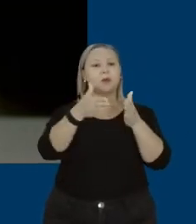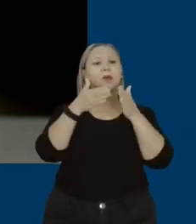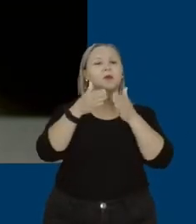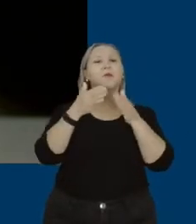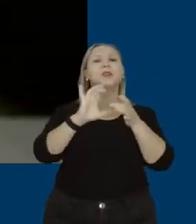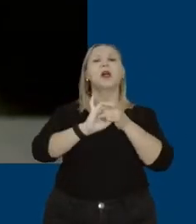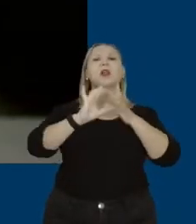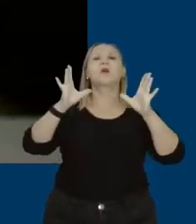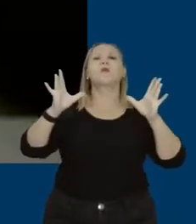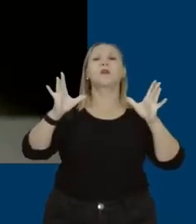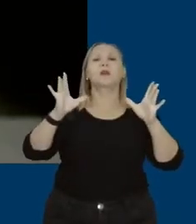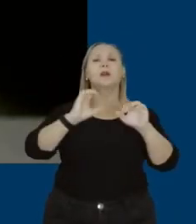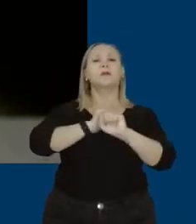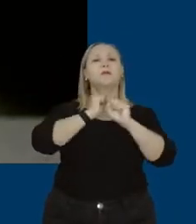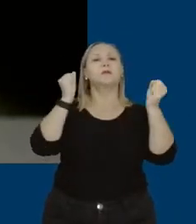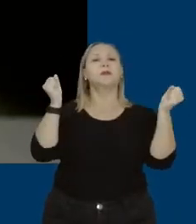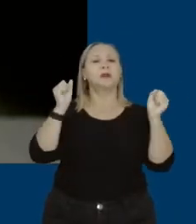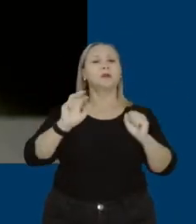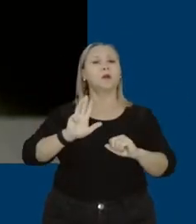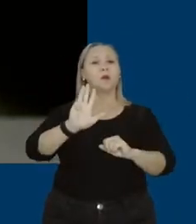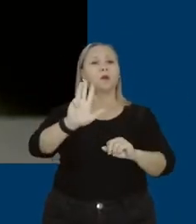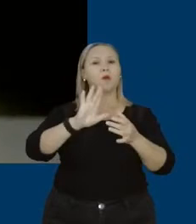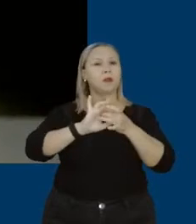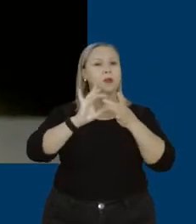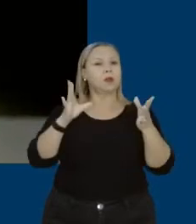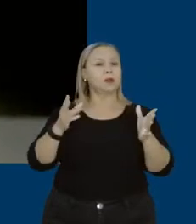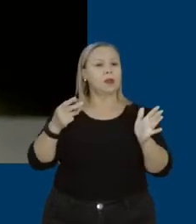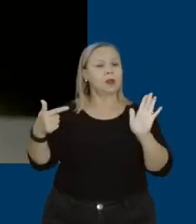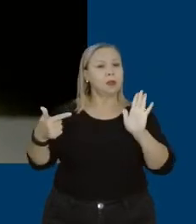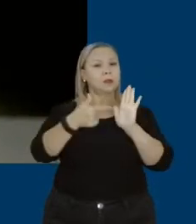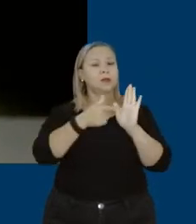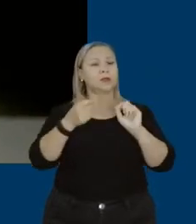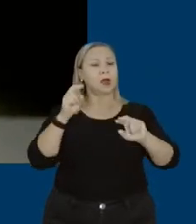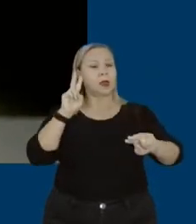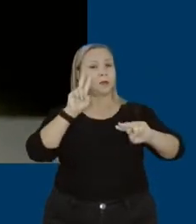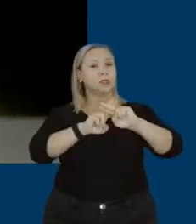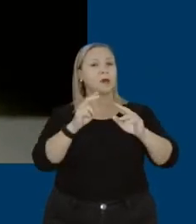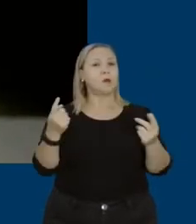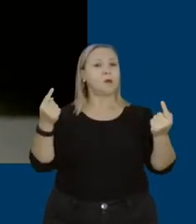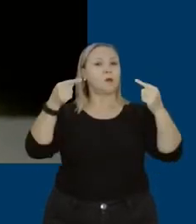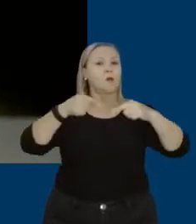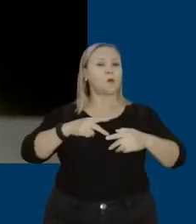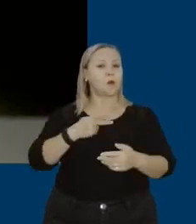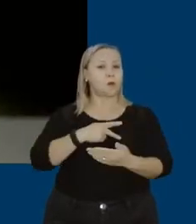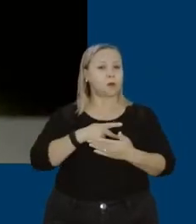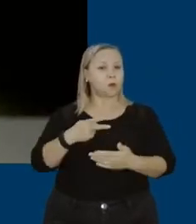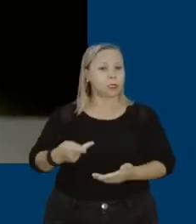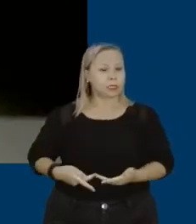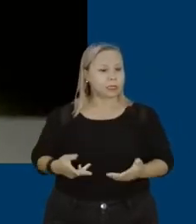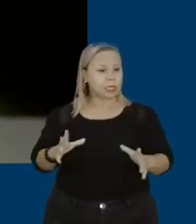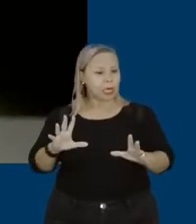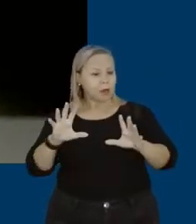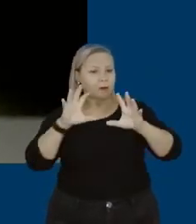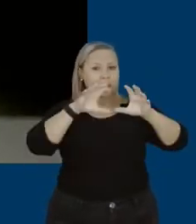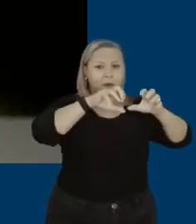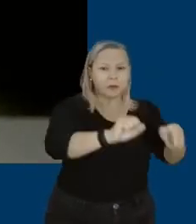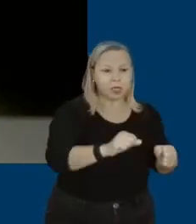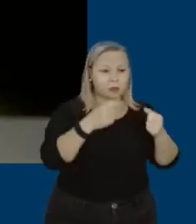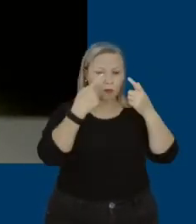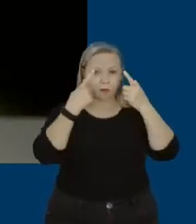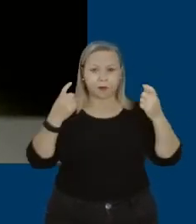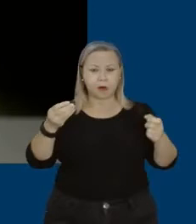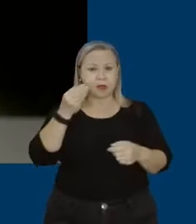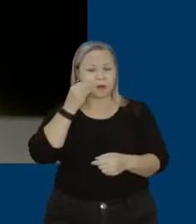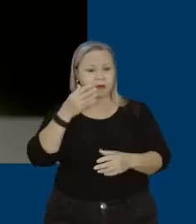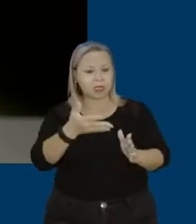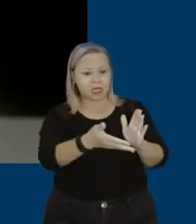livre, como um ato político que denunciava prisão arbitrária contra o presidente. Ele avançou sobre mim de forma violenta, tentando